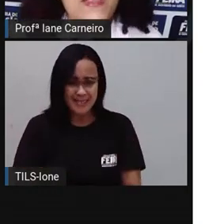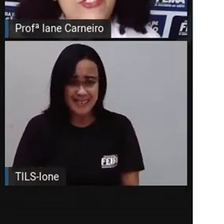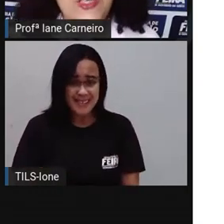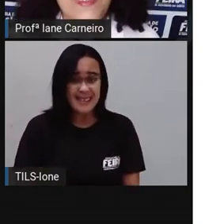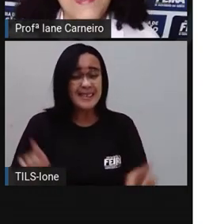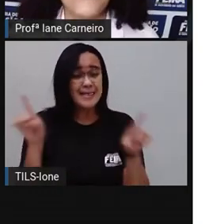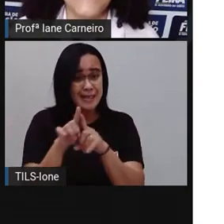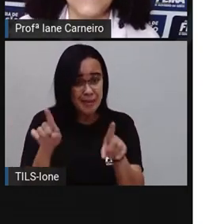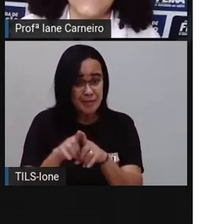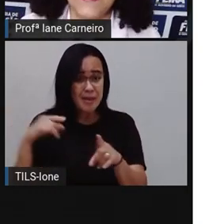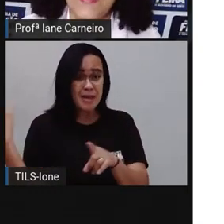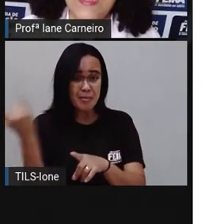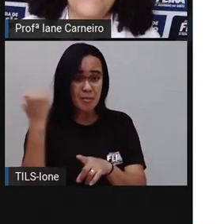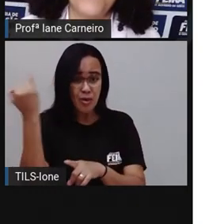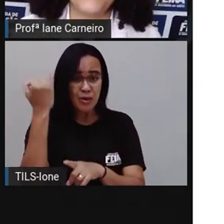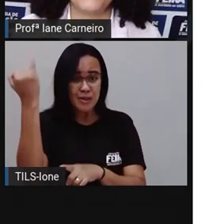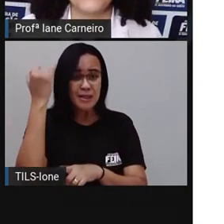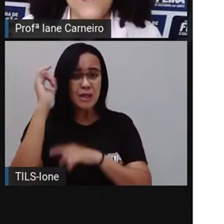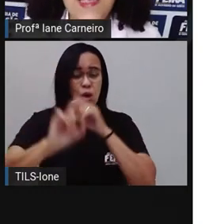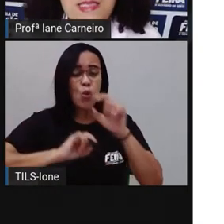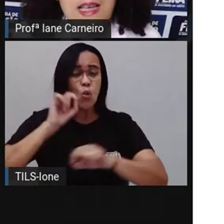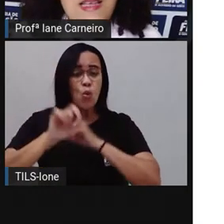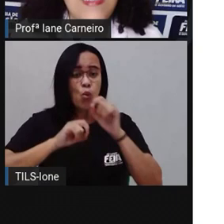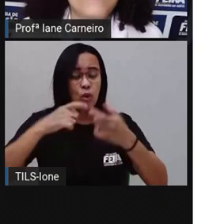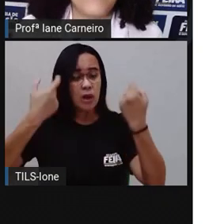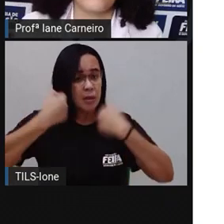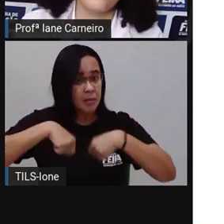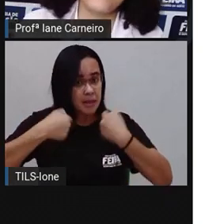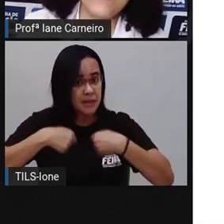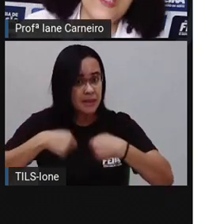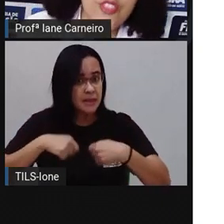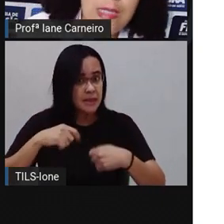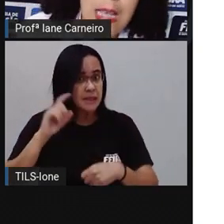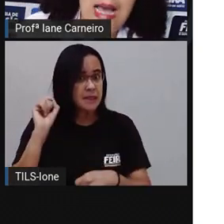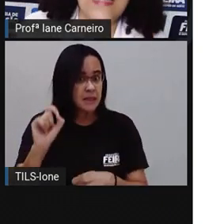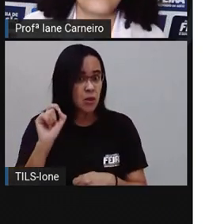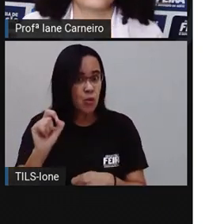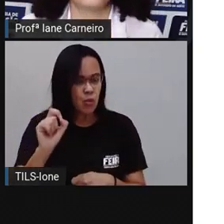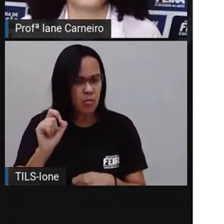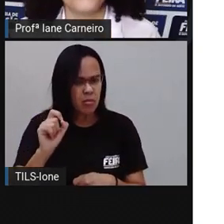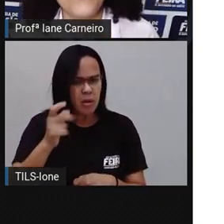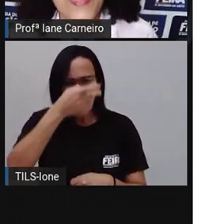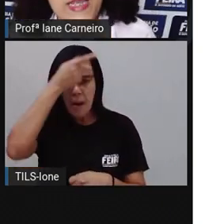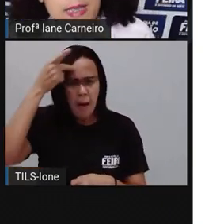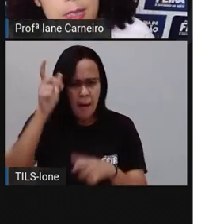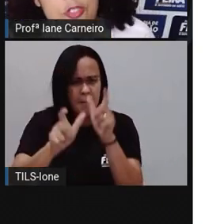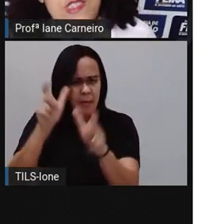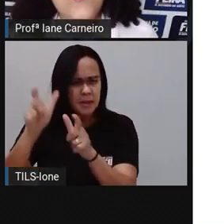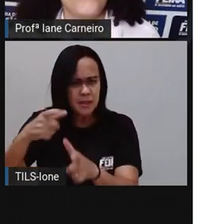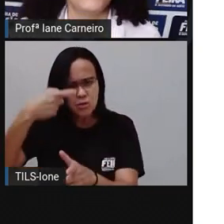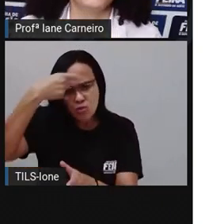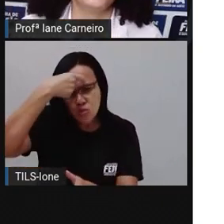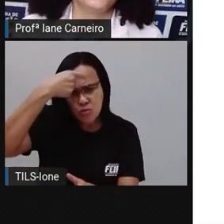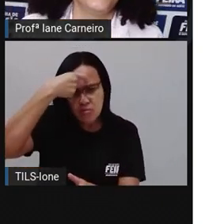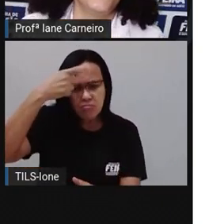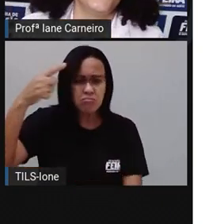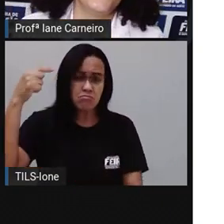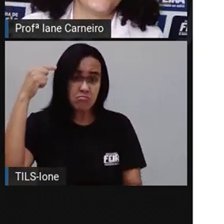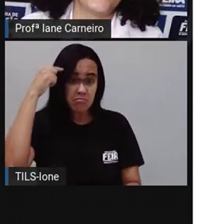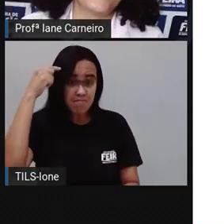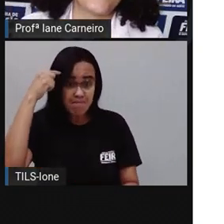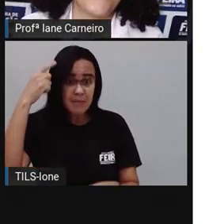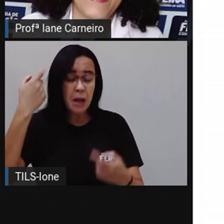importante que as feiras livres, a gente precisa, né? conscientizar tanto os feirantes, quanto